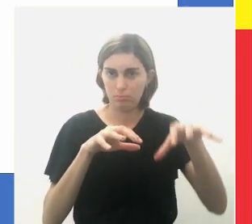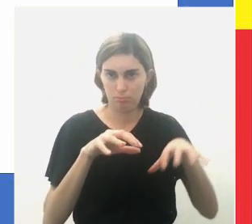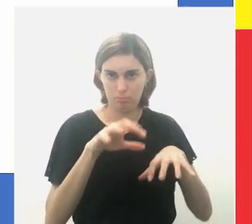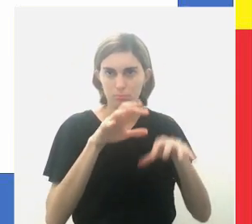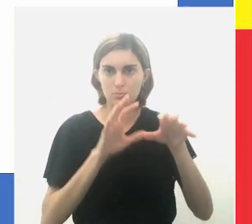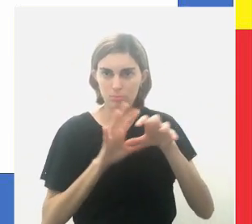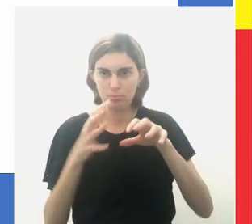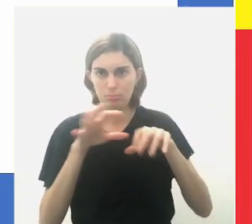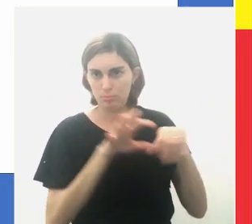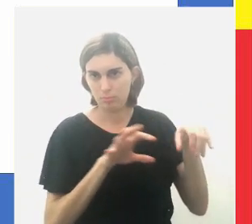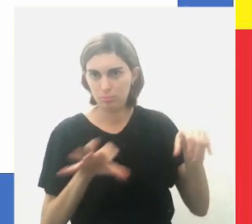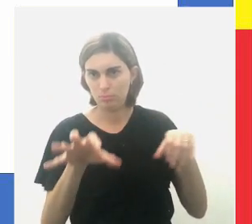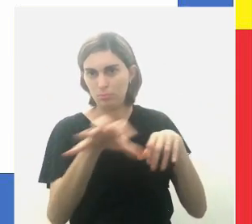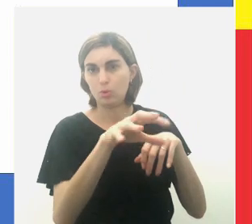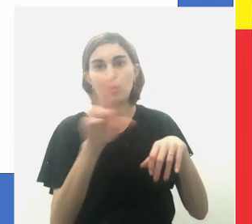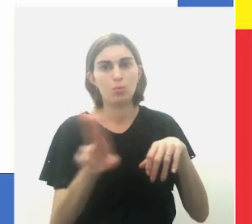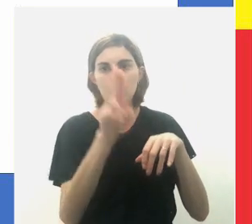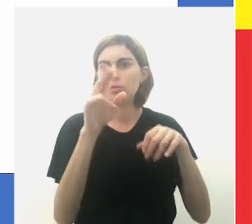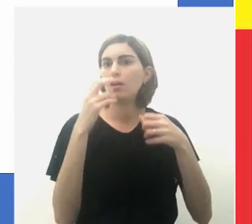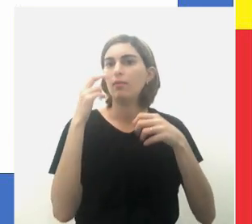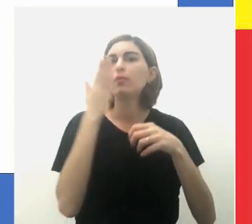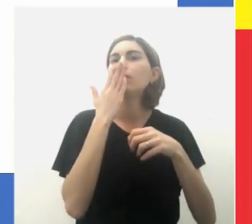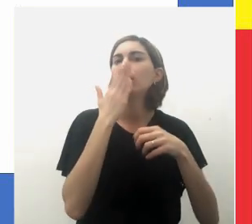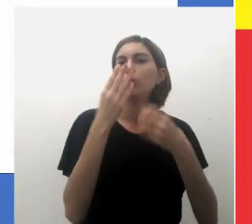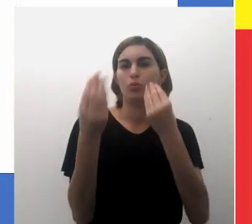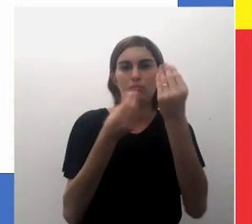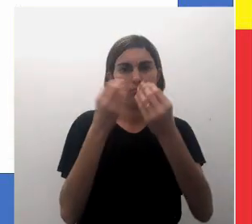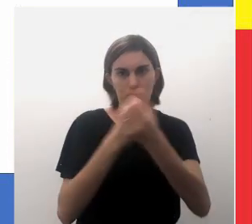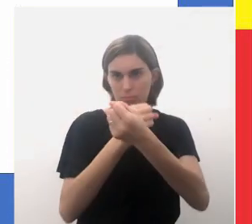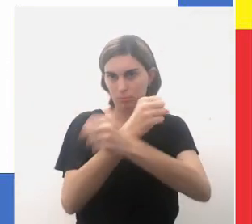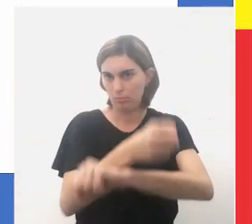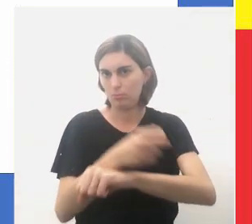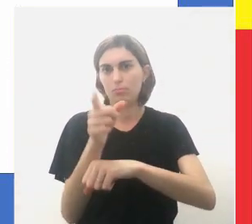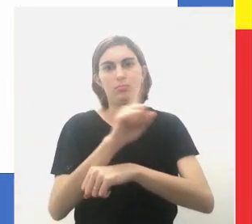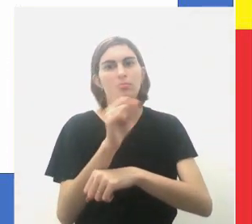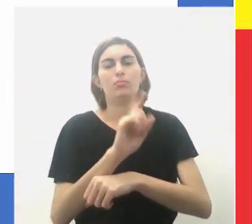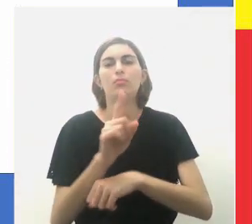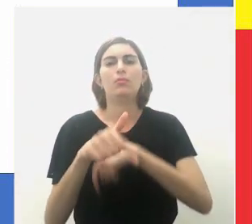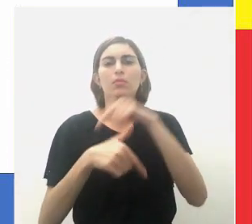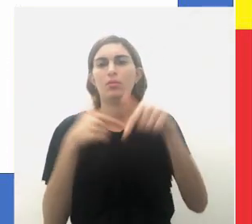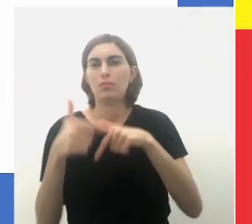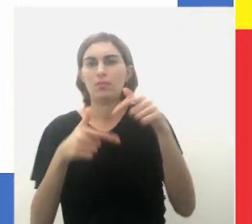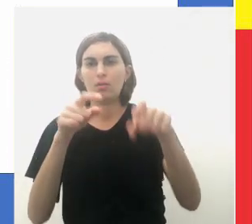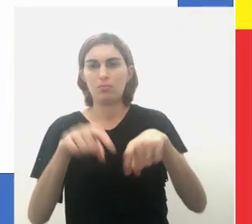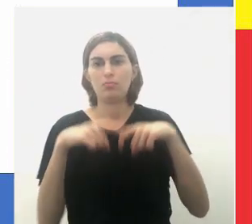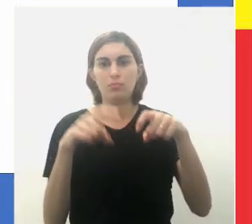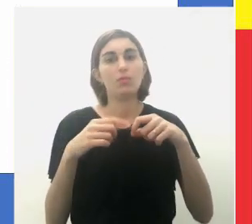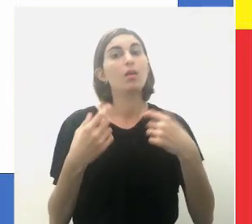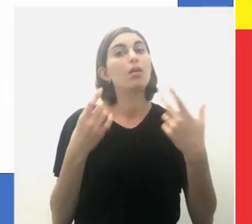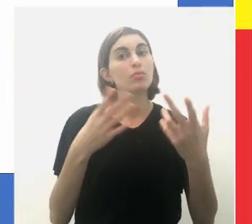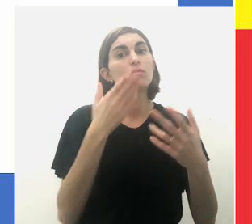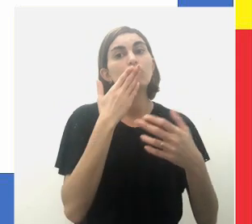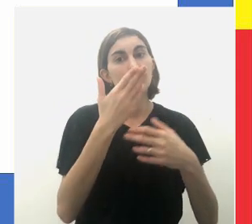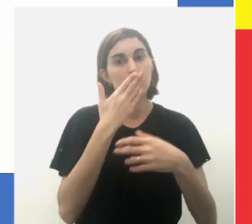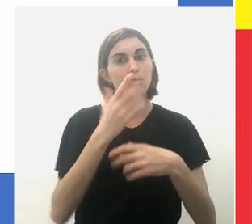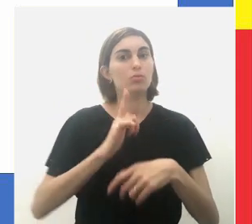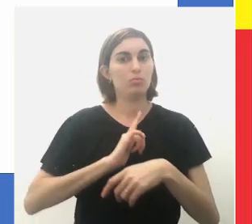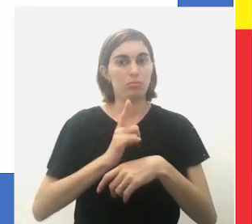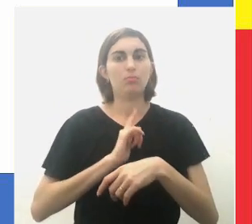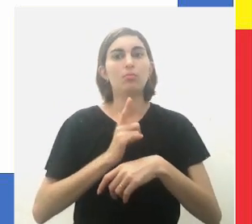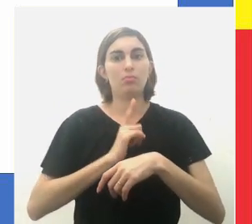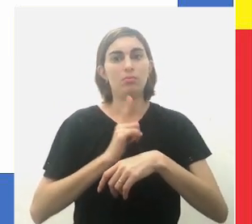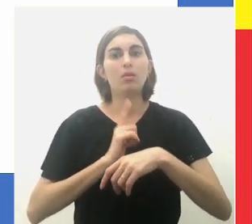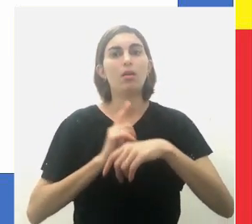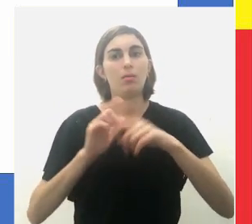regiões utilizavam índios como escravos nas atividades coloniais. Embora os